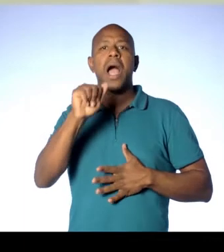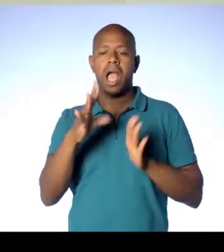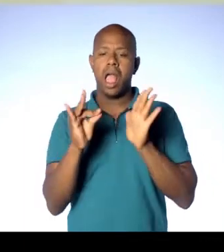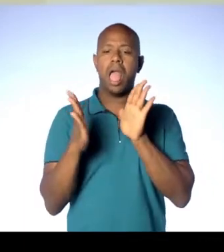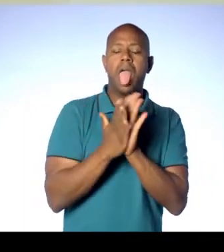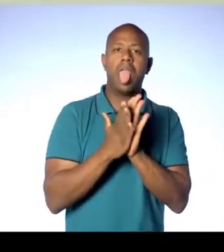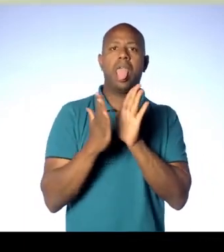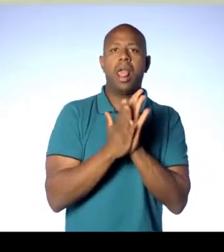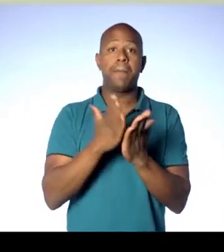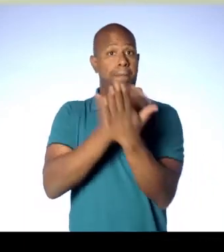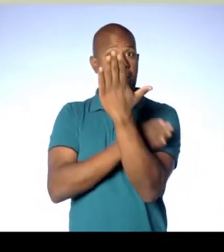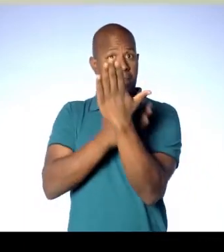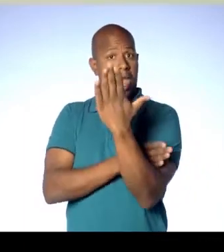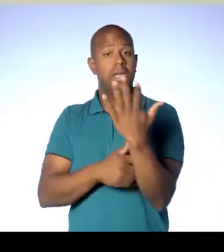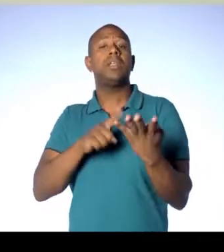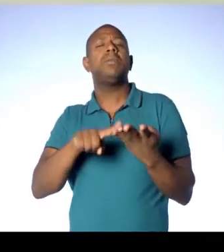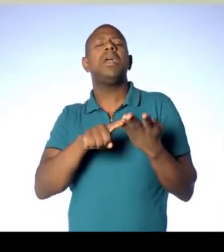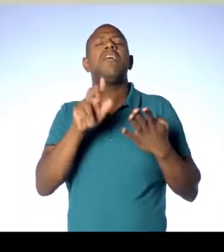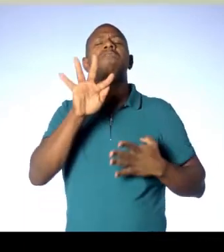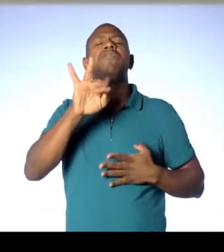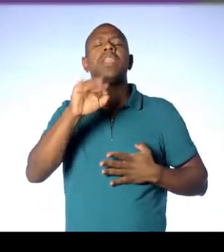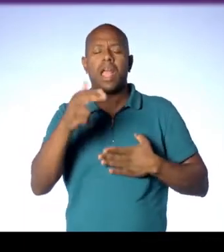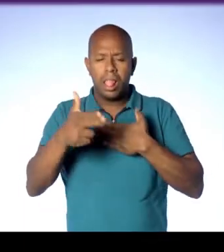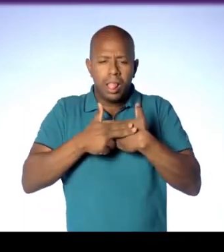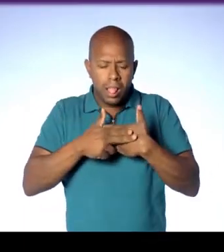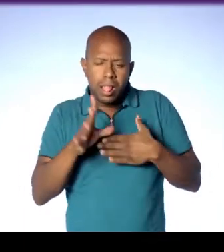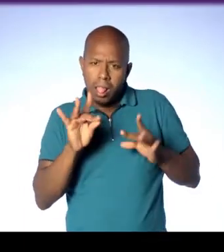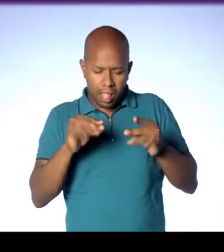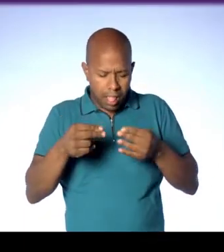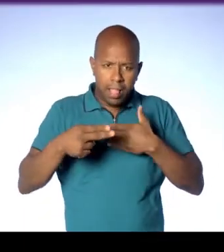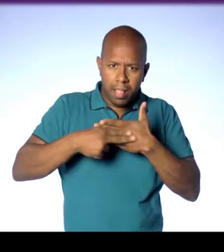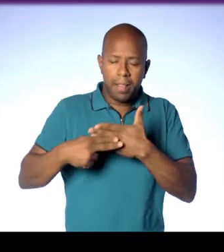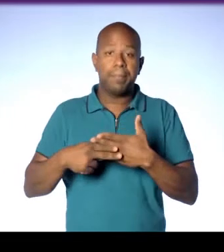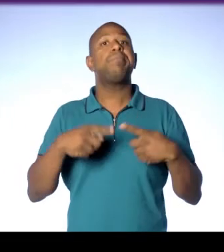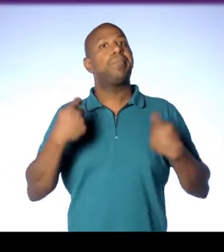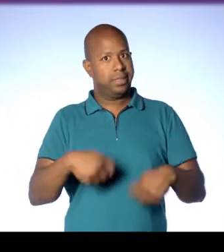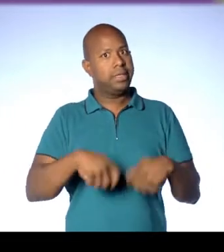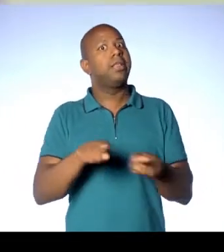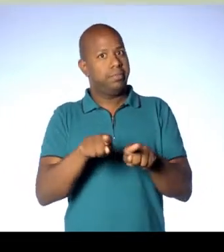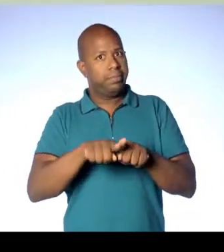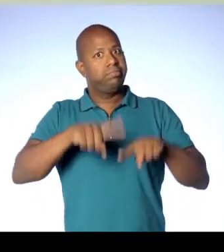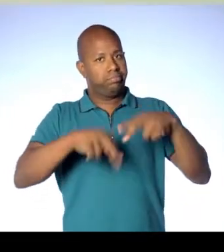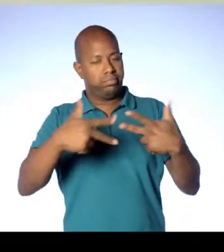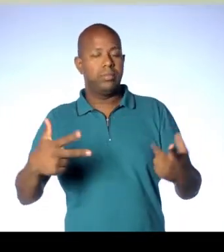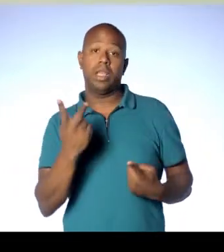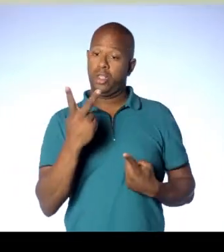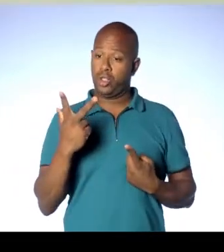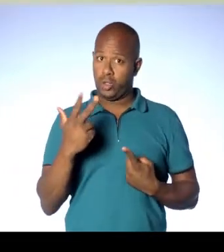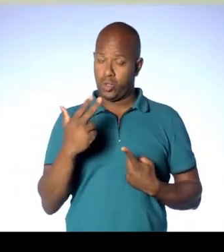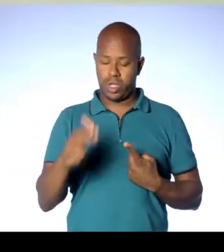transparente e uma fita dupla face. Você também vai precisar das seguintes ferramentas uma tesoura